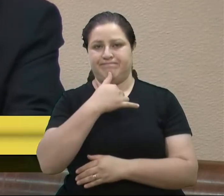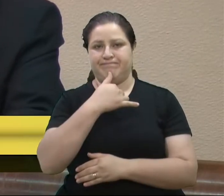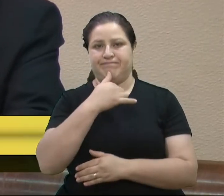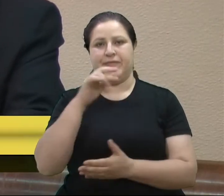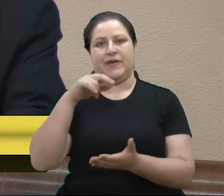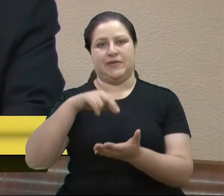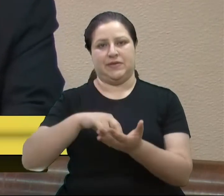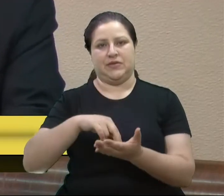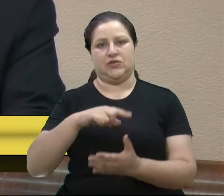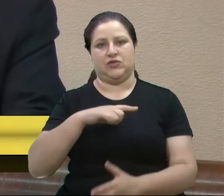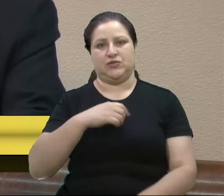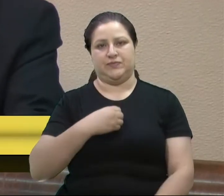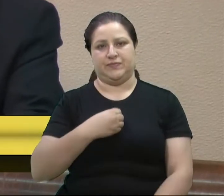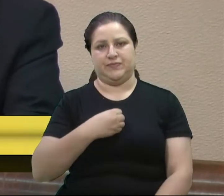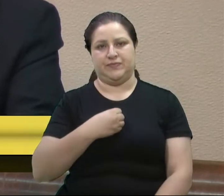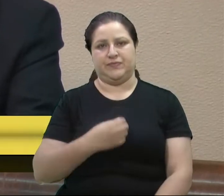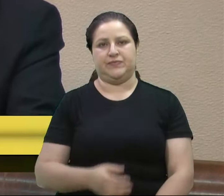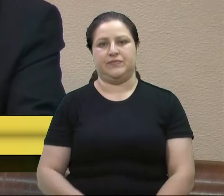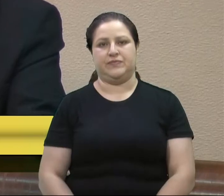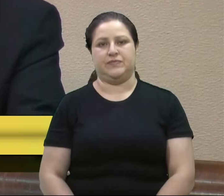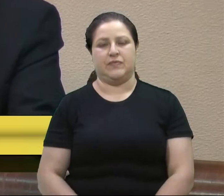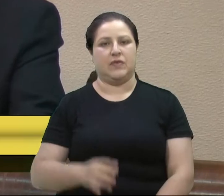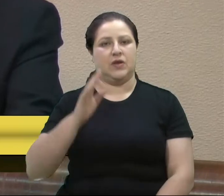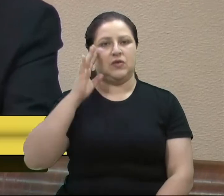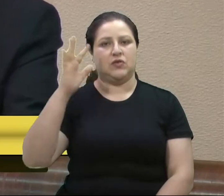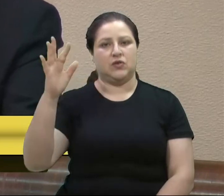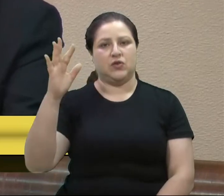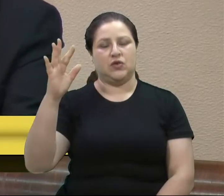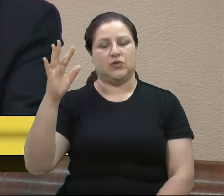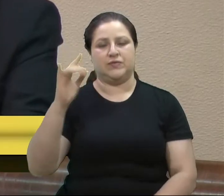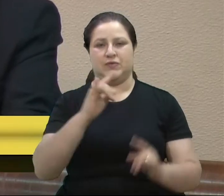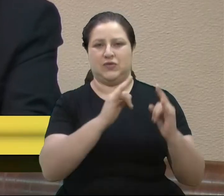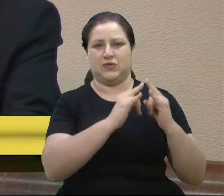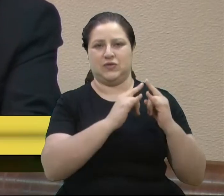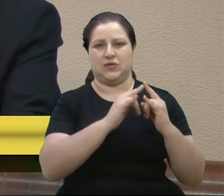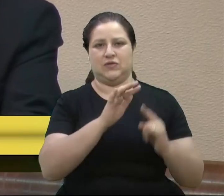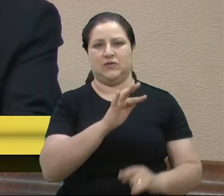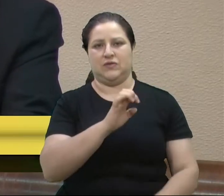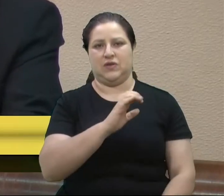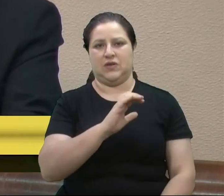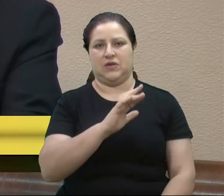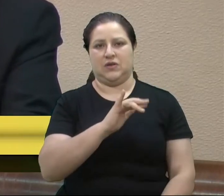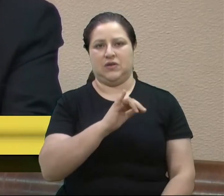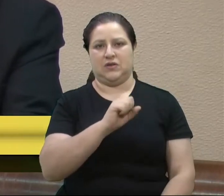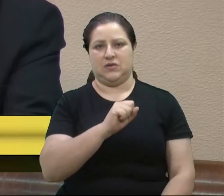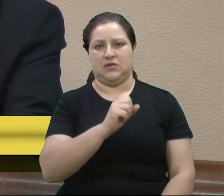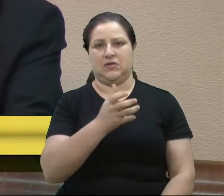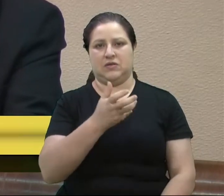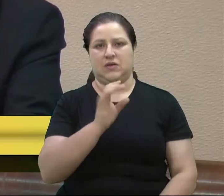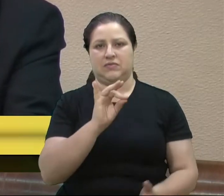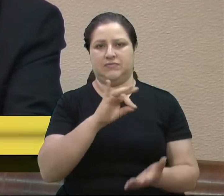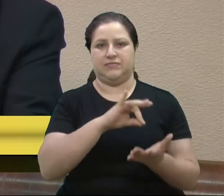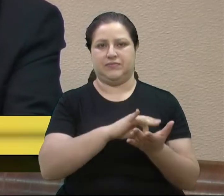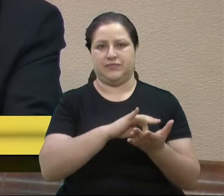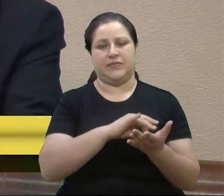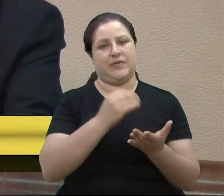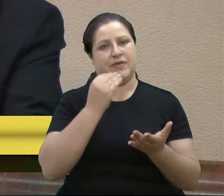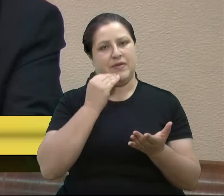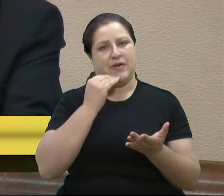O sonho da FECRIS seria, na verdade, implementar claro que com recursos federais,